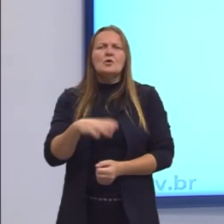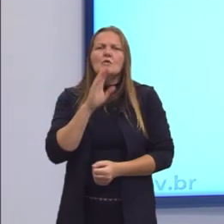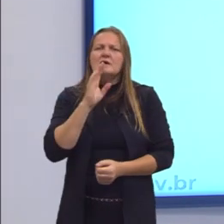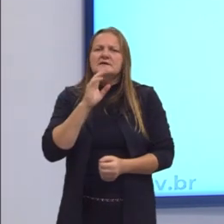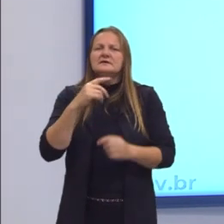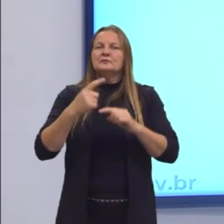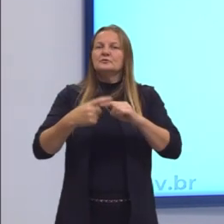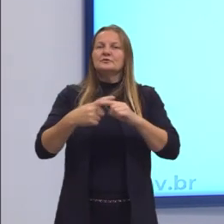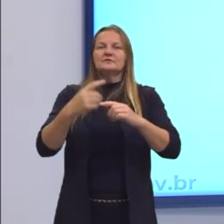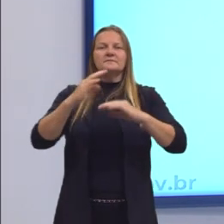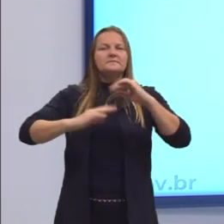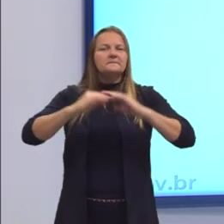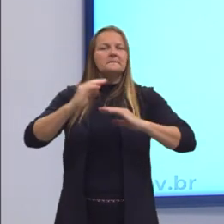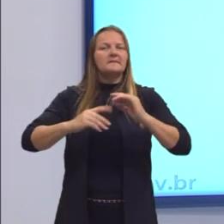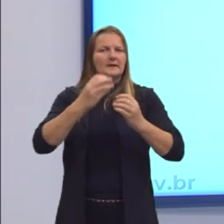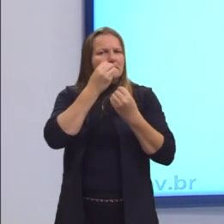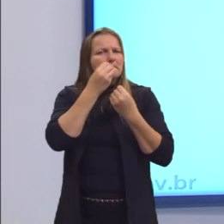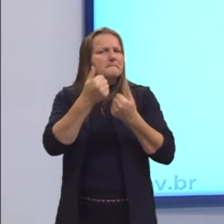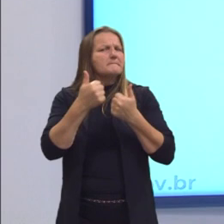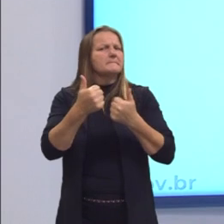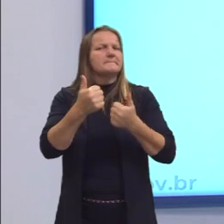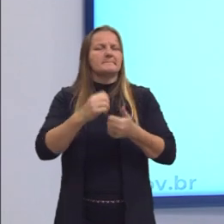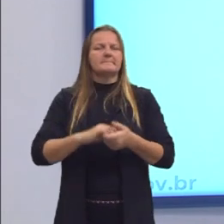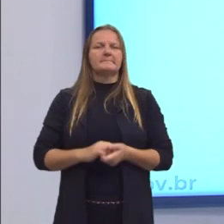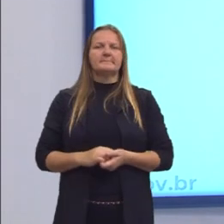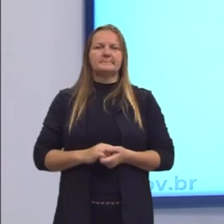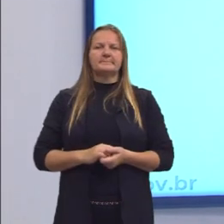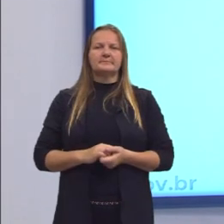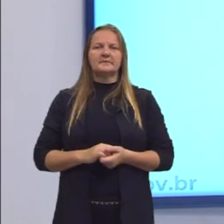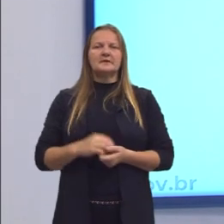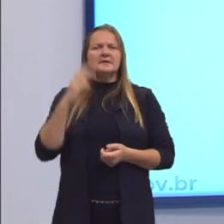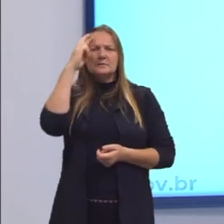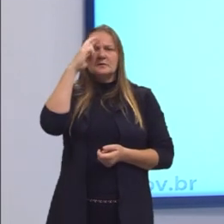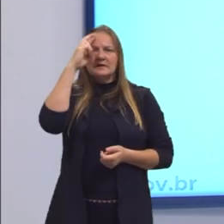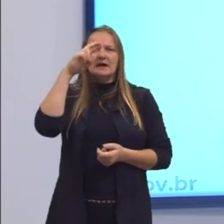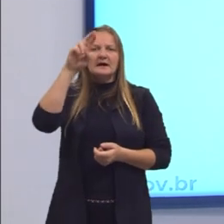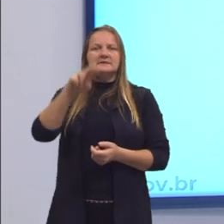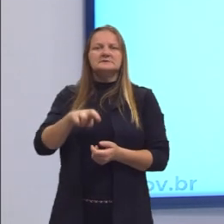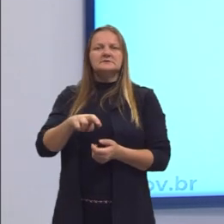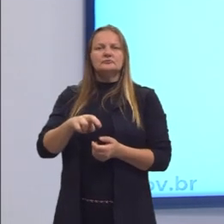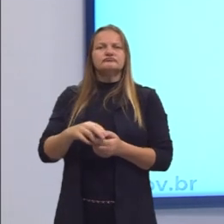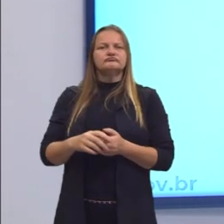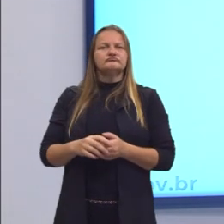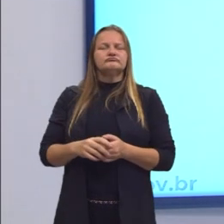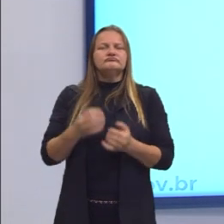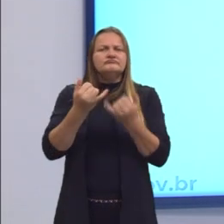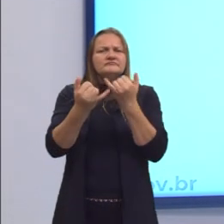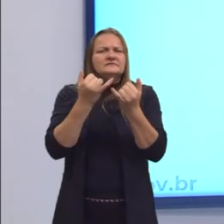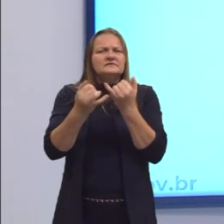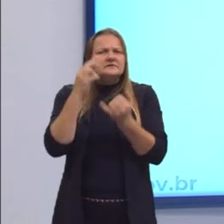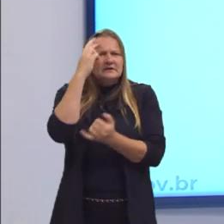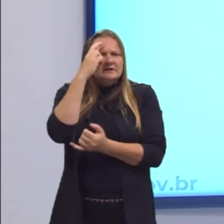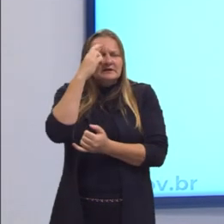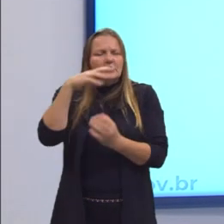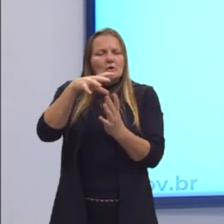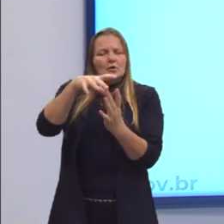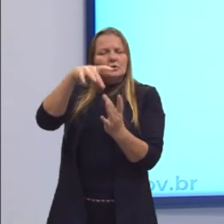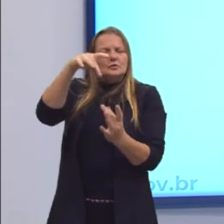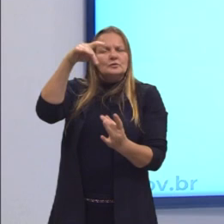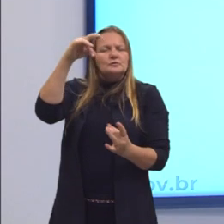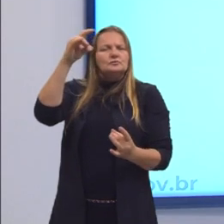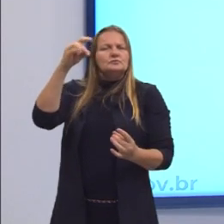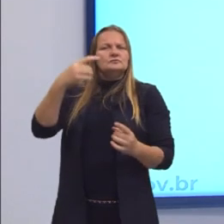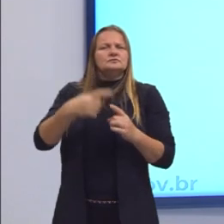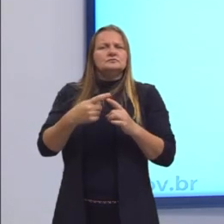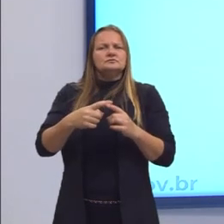Tem um pouquinho aí do Sócrates, e esse conhecer é pela razão. Então, você faz esse exercício racional da alma para